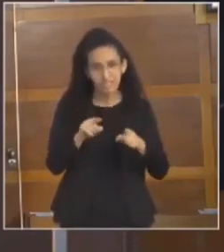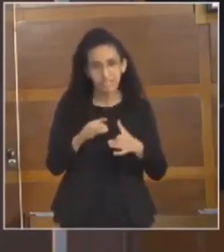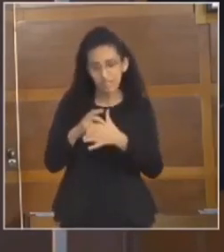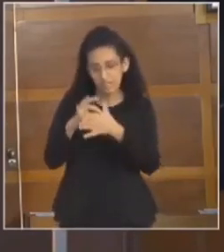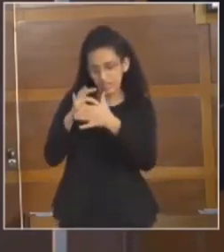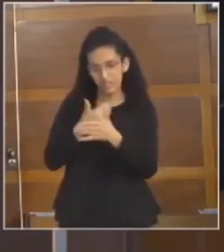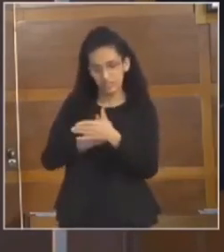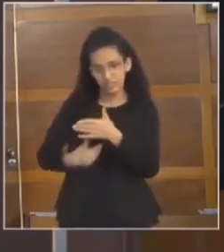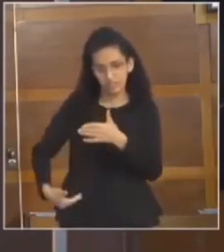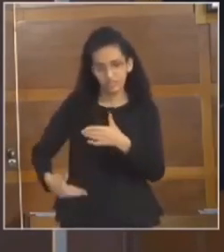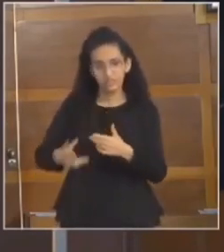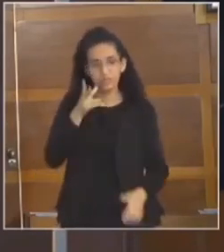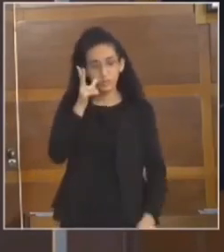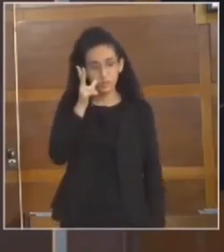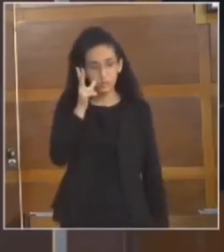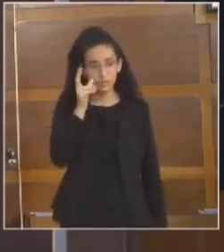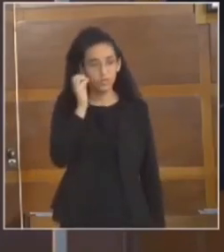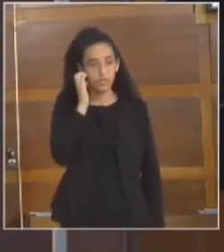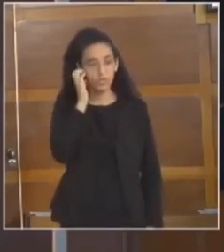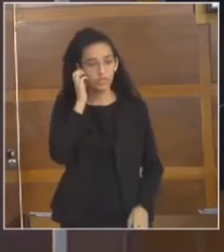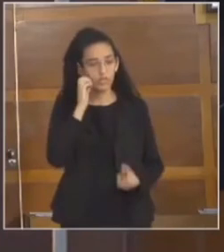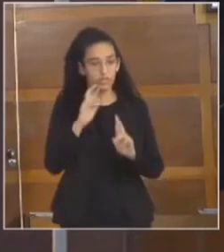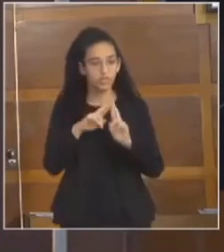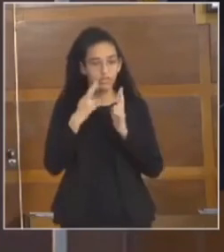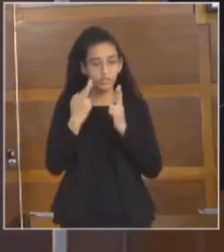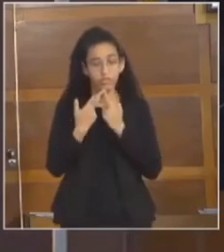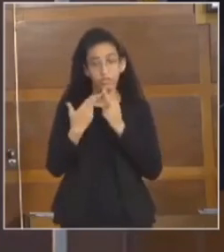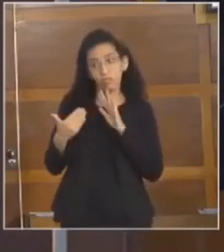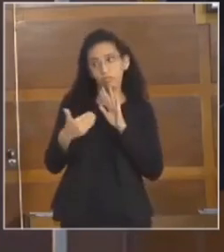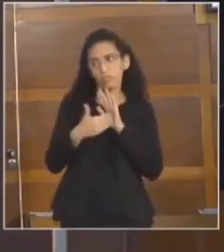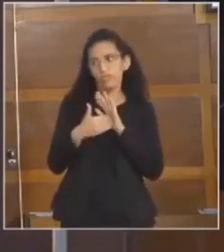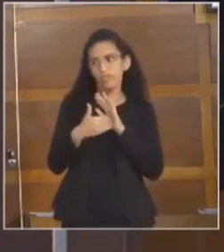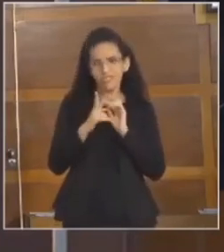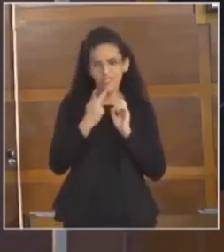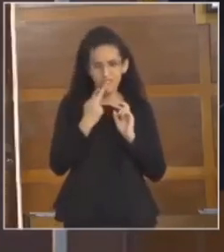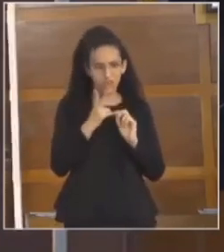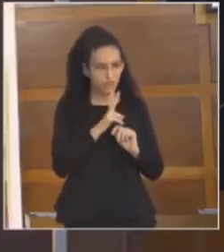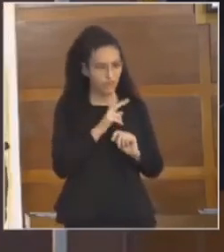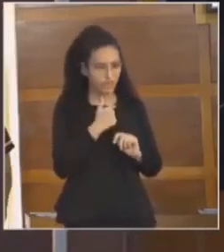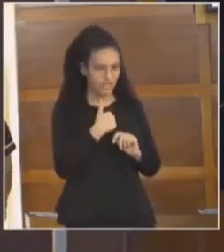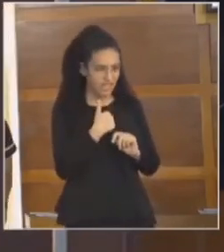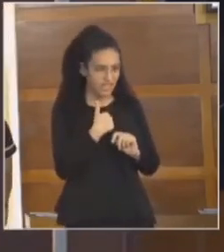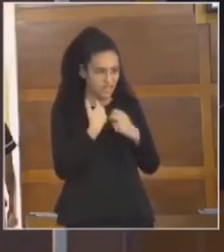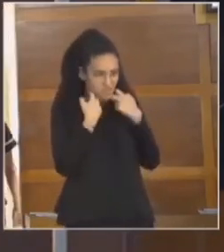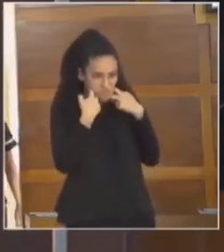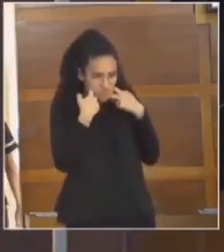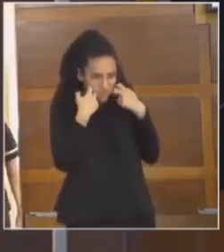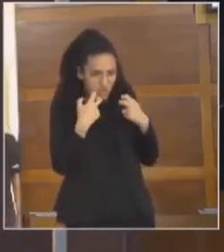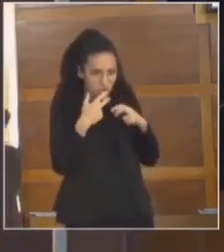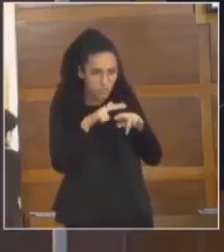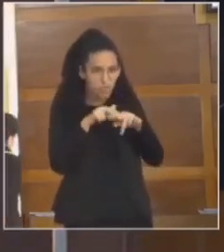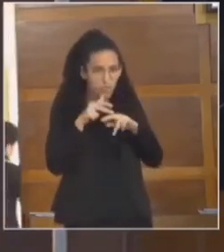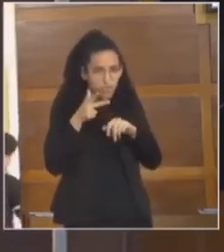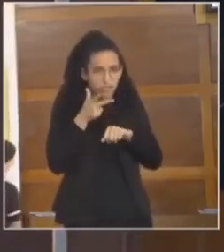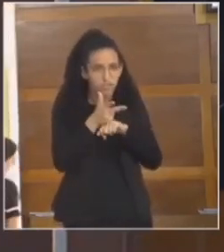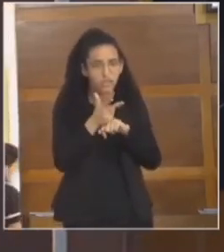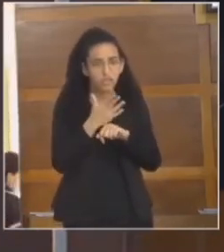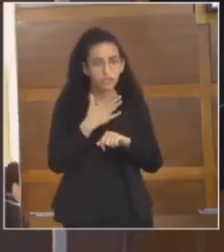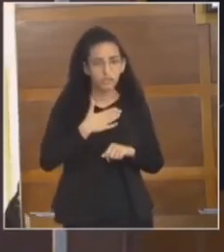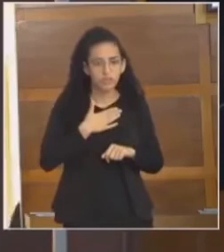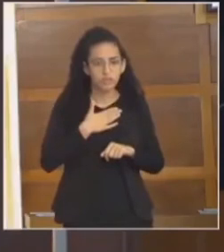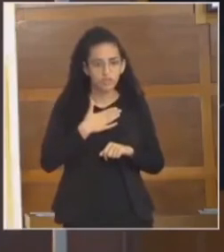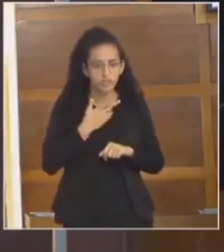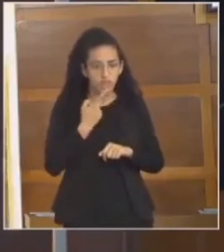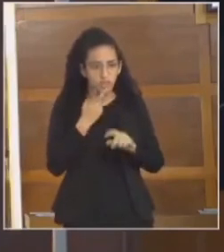a líder do governo, a vereadora Luciana Valverde, na última sessão, ela me chamou de covarde por causa do vídeo que eu fiz